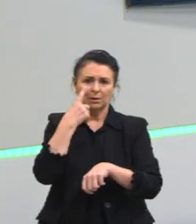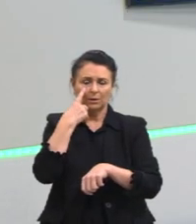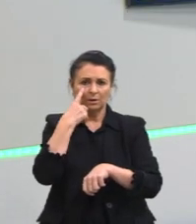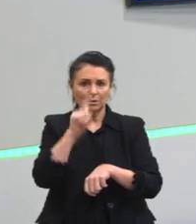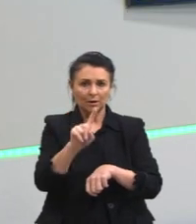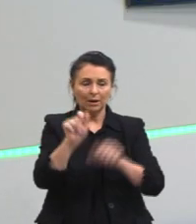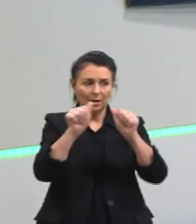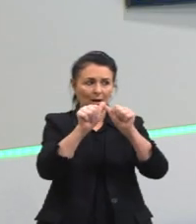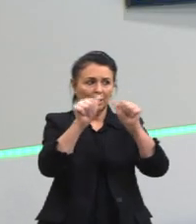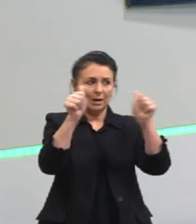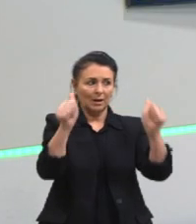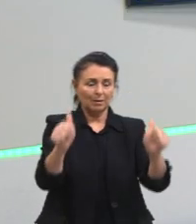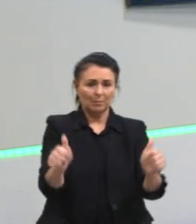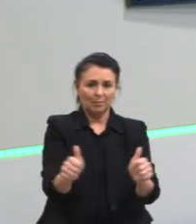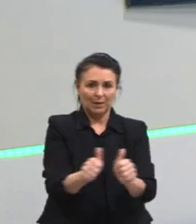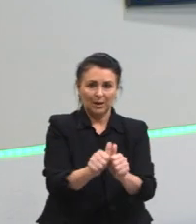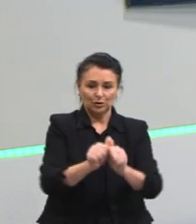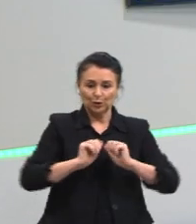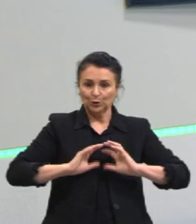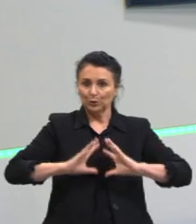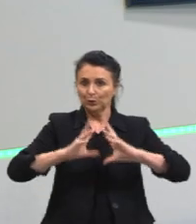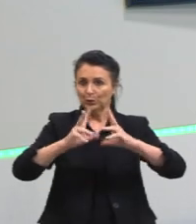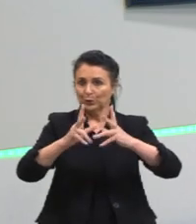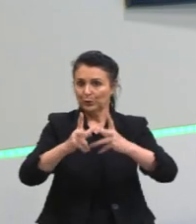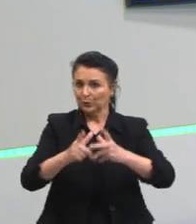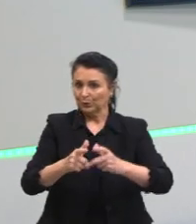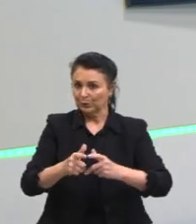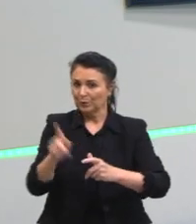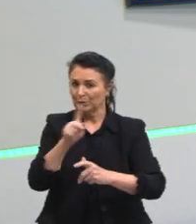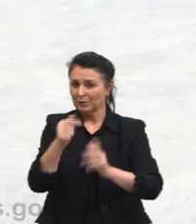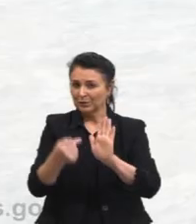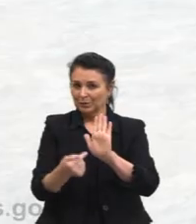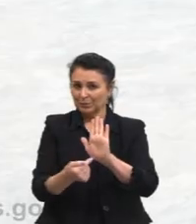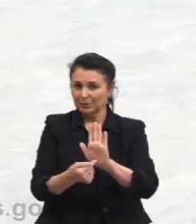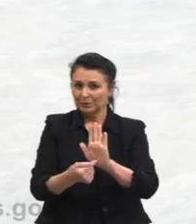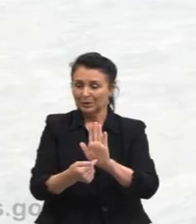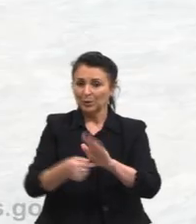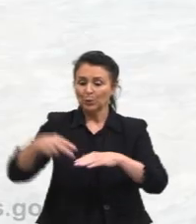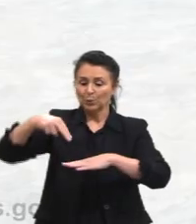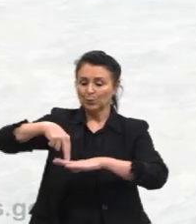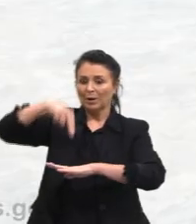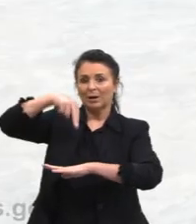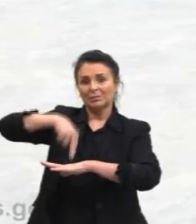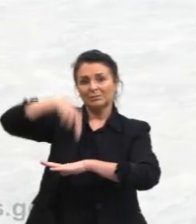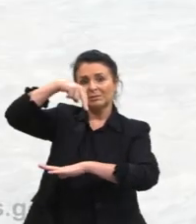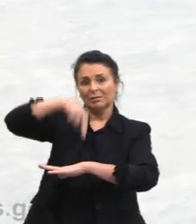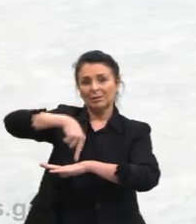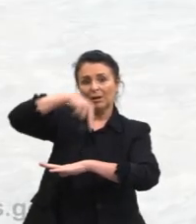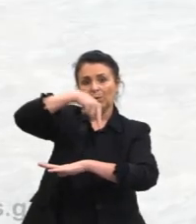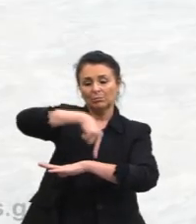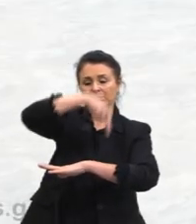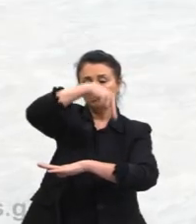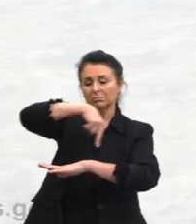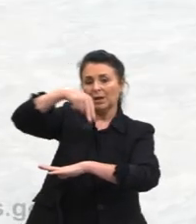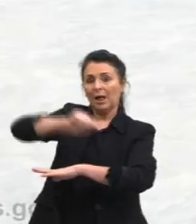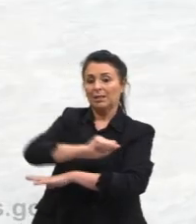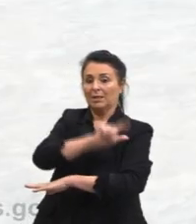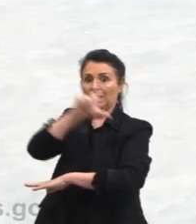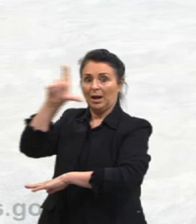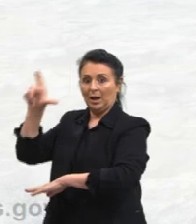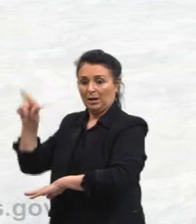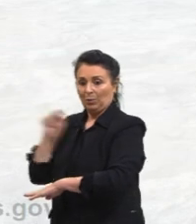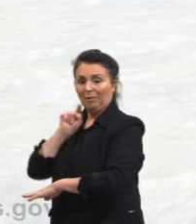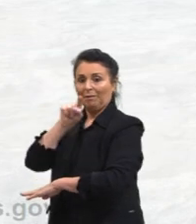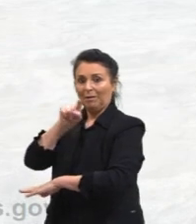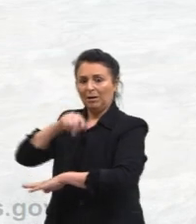né, a imagem total aqui do slide, a gente vai ver o que é um astronauta caminhando na Lua. O que